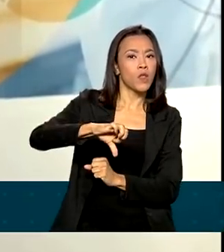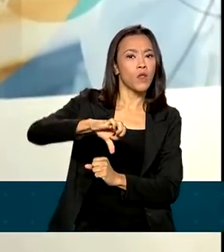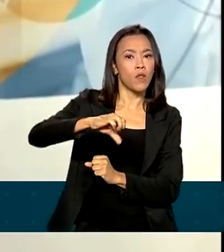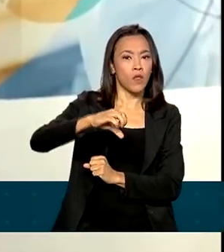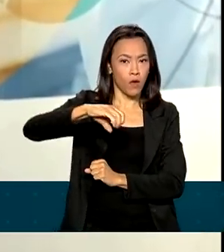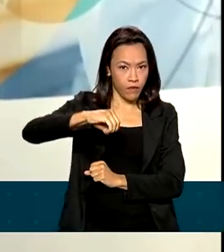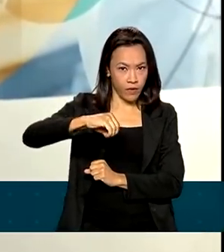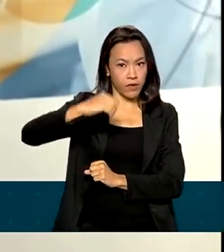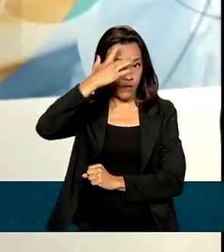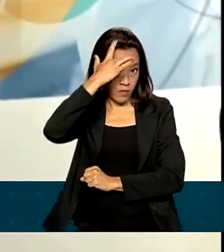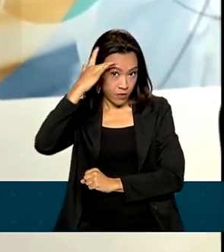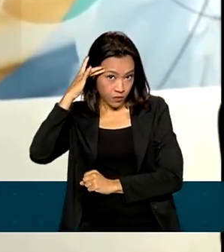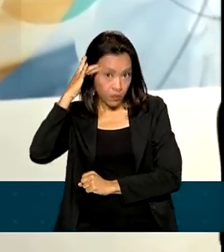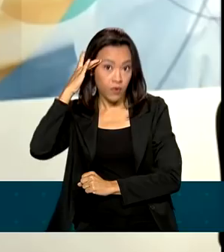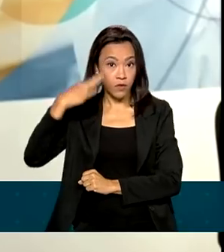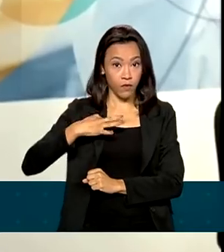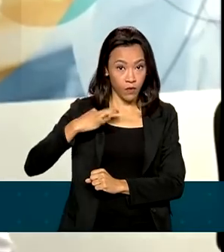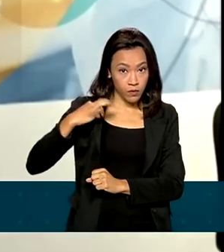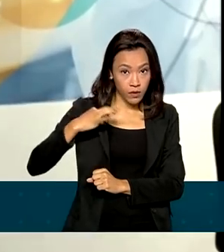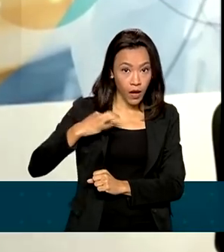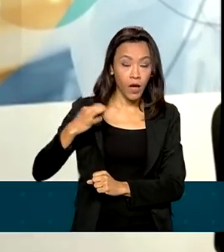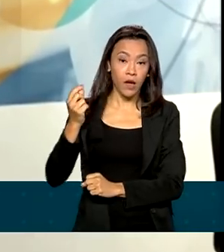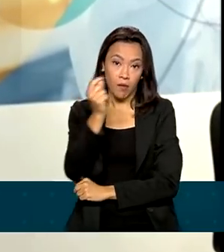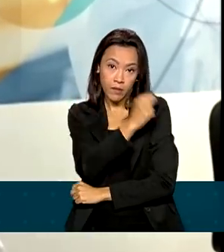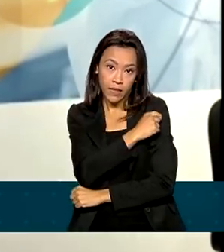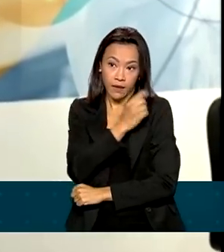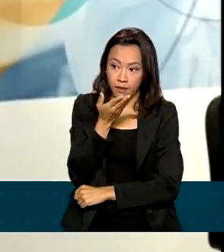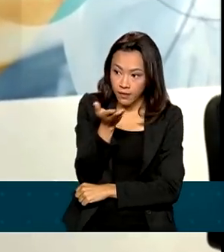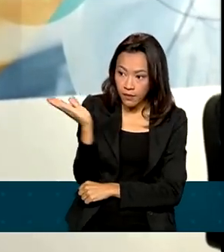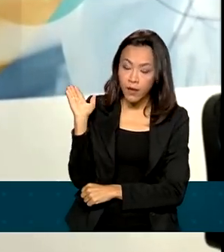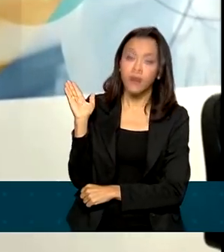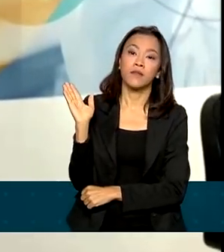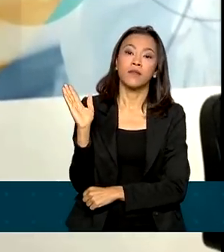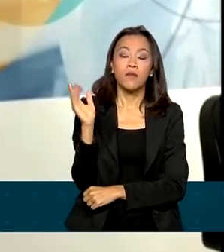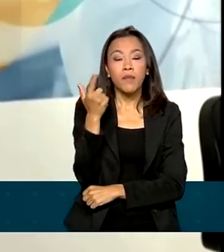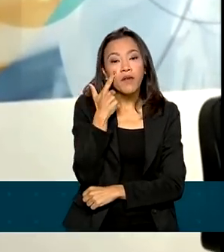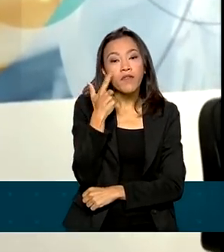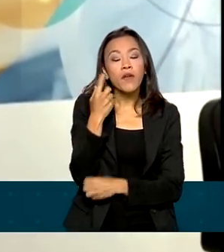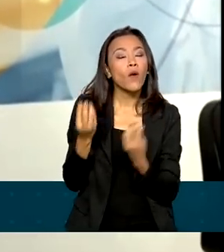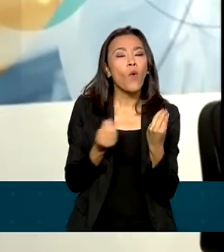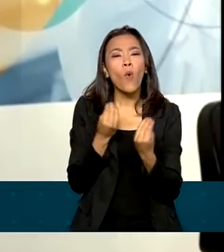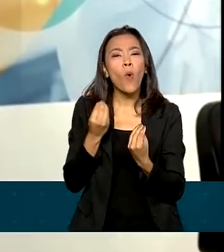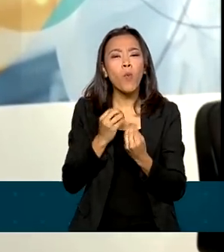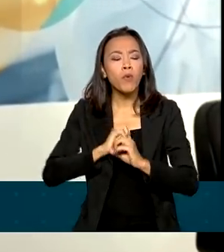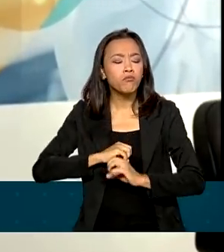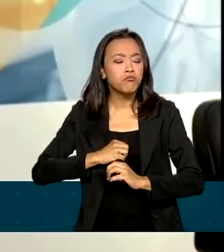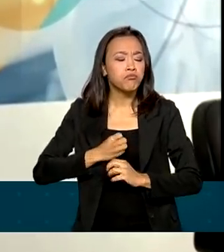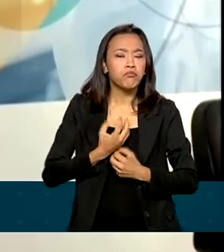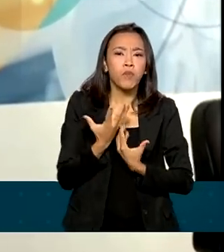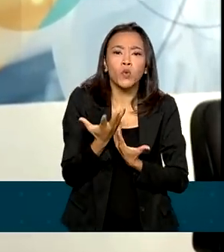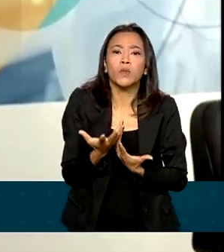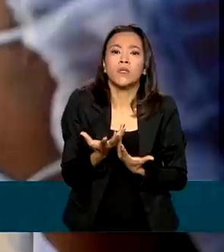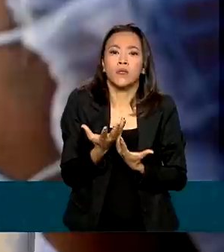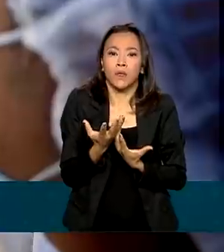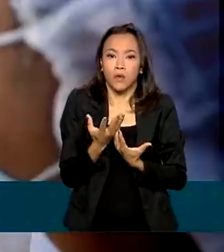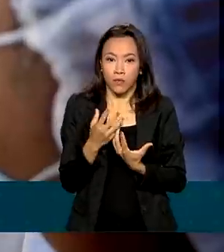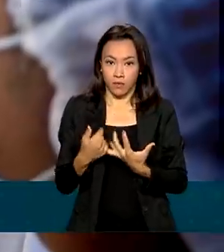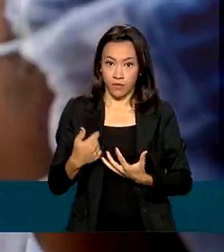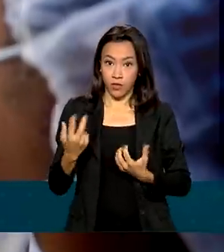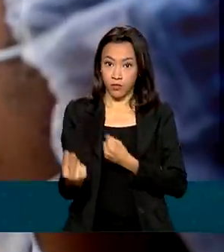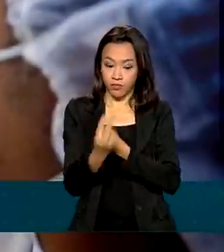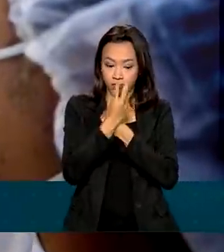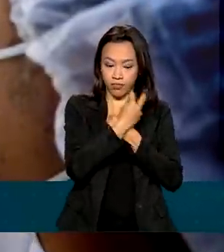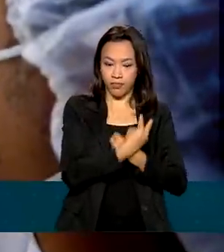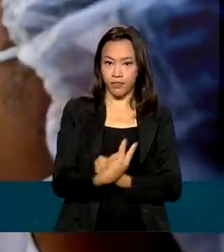bem como a capacidade dessa vacina de gerar uma reação imunológica no organismo, seja, que a produção de anticorpos. A